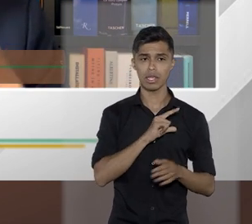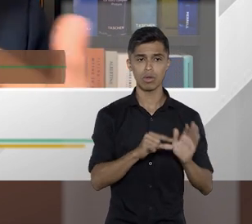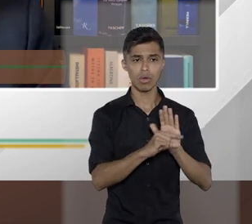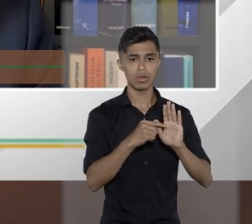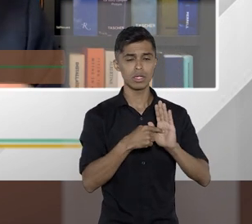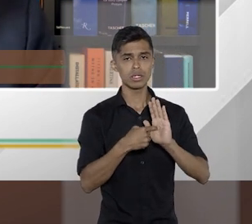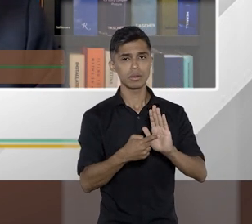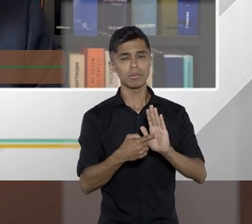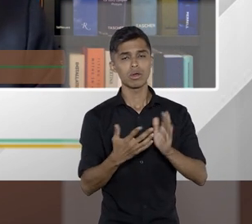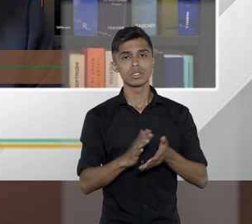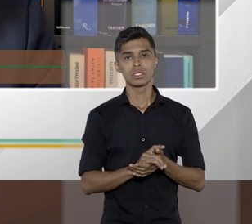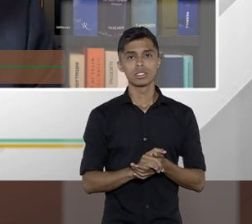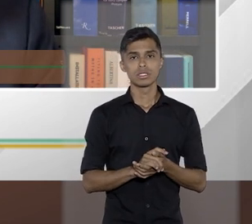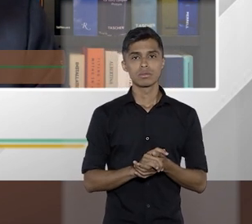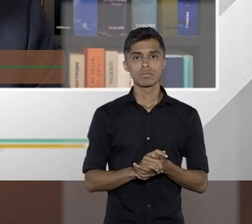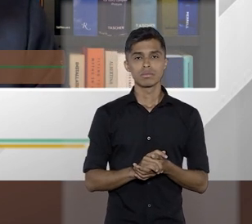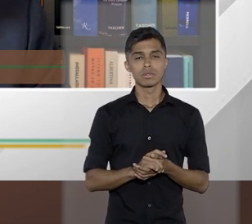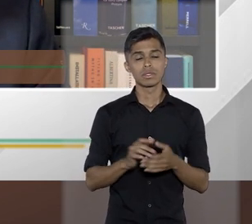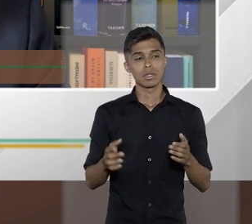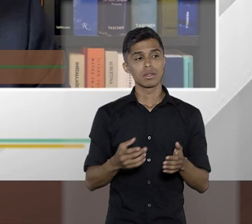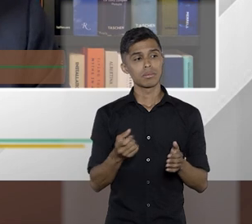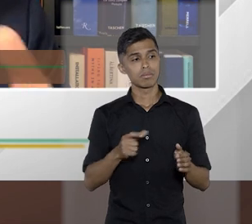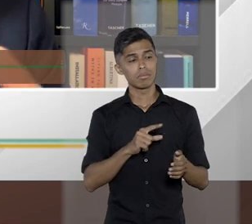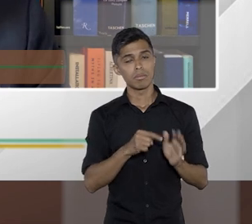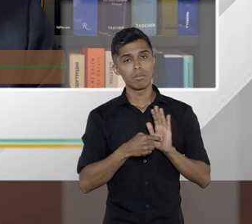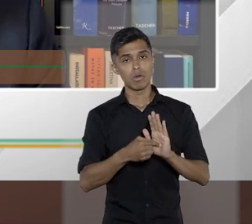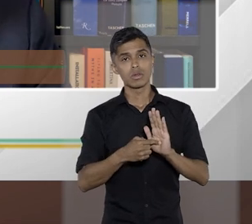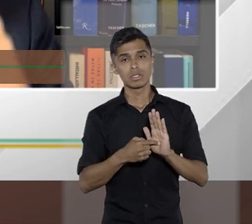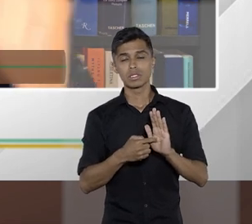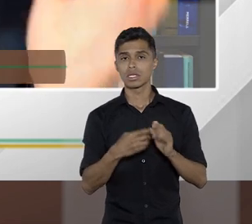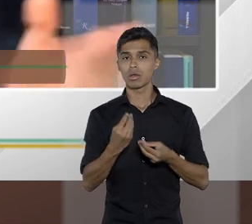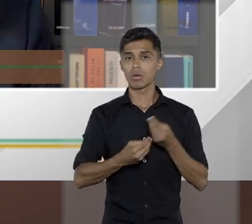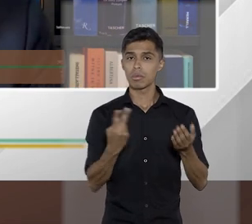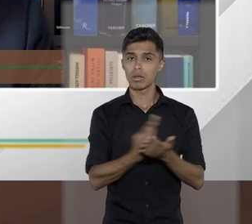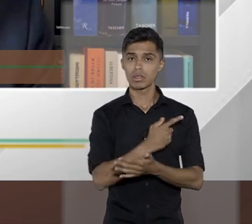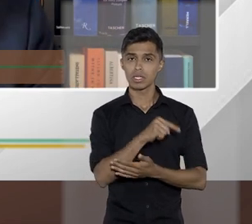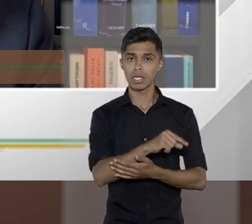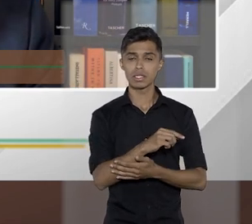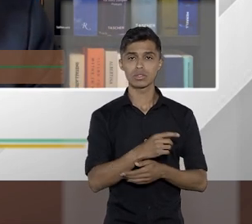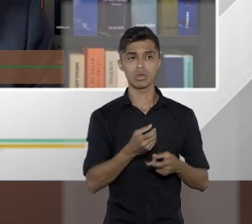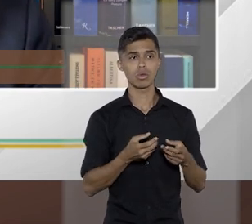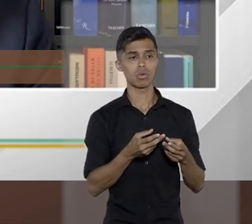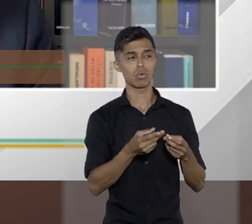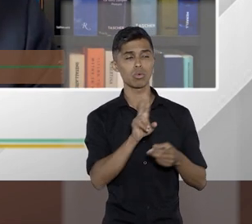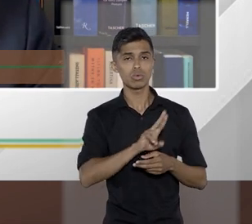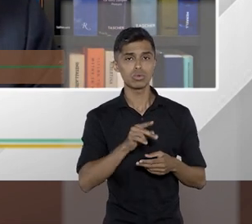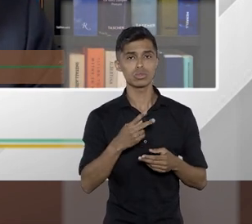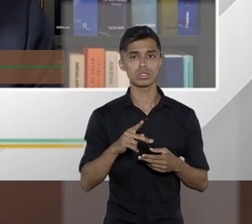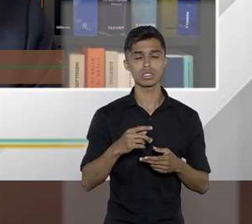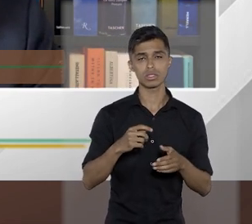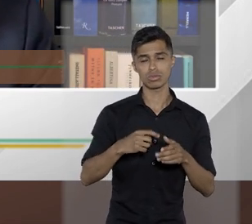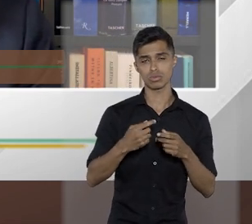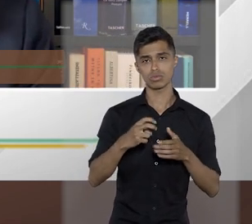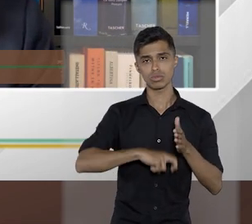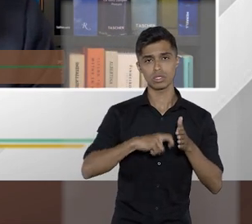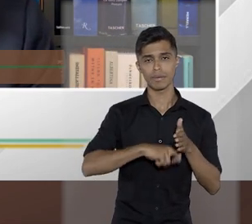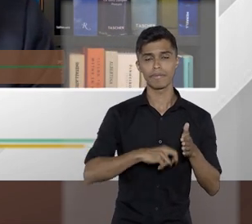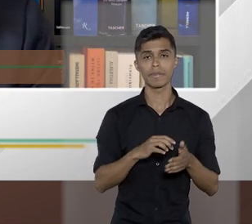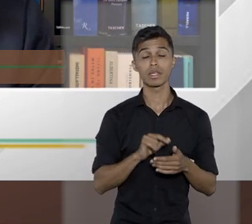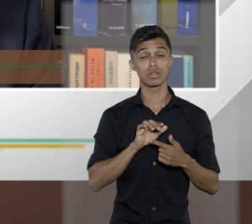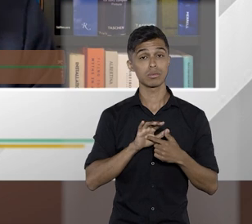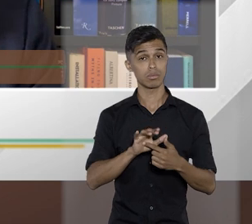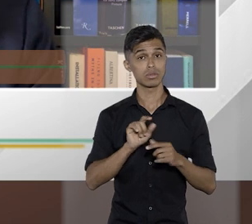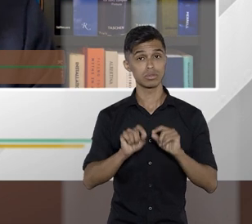rubrica chamada de gastos tributários, que revelam, digamos assim, o montante dos incentivos e que isso, diga-se passagem,